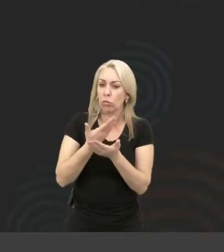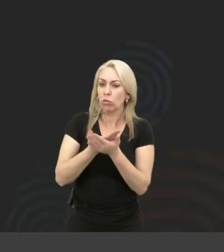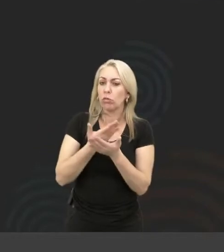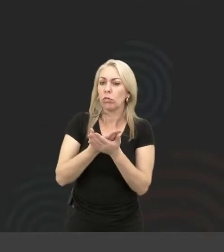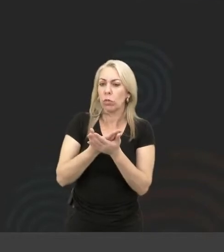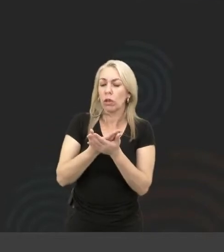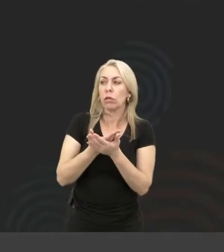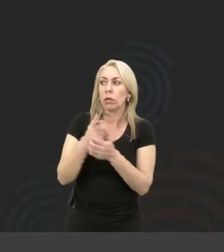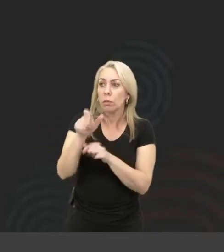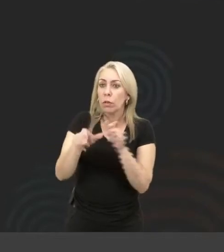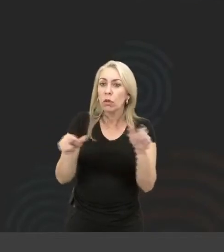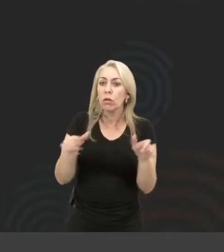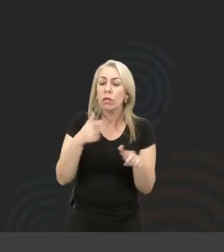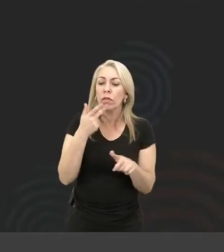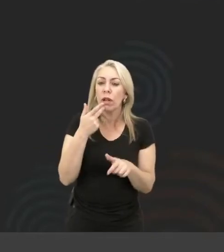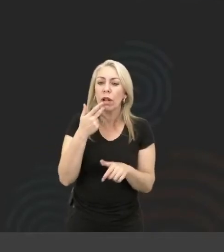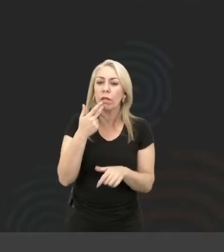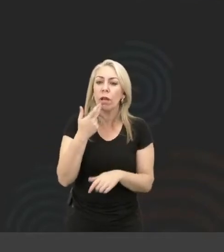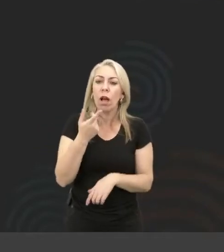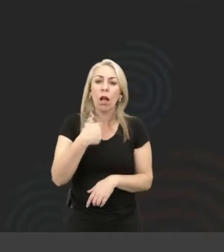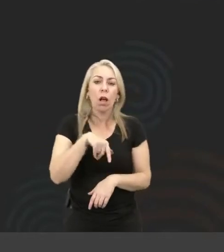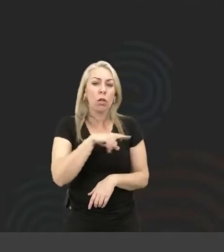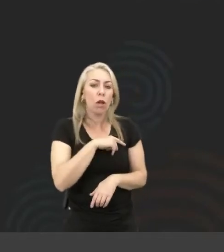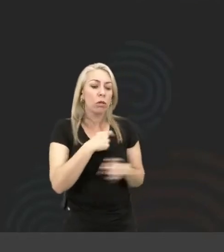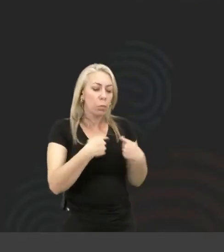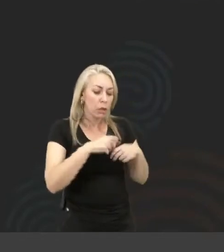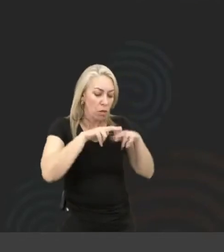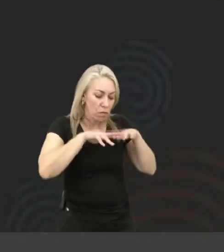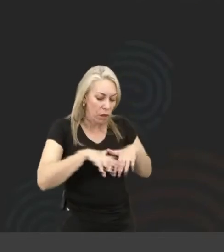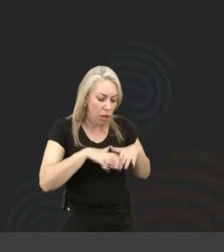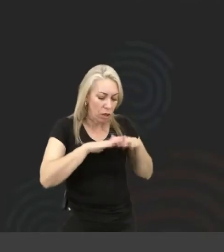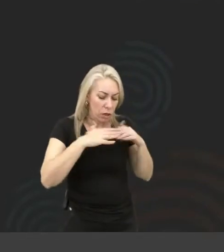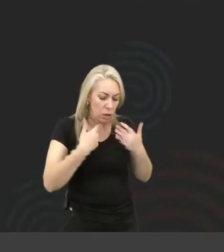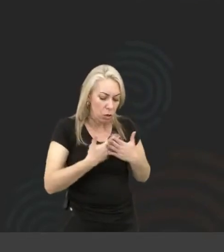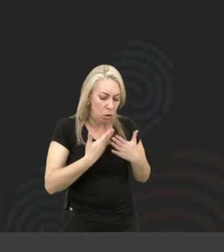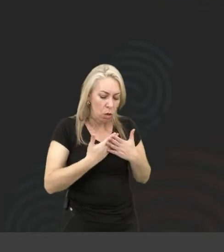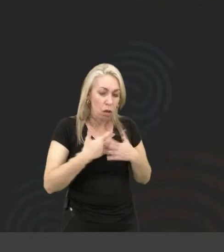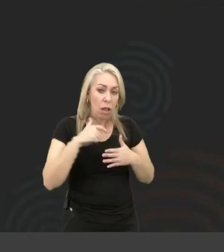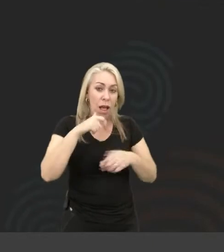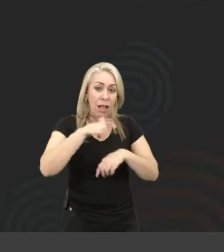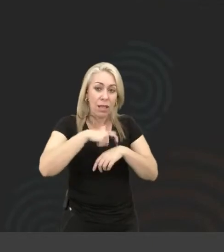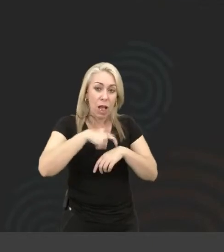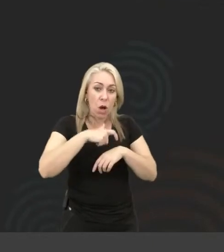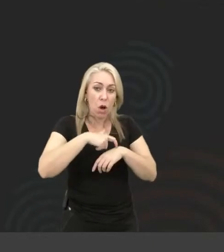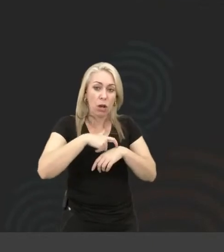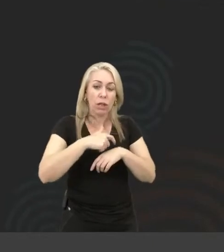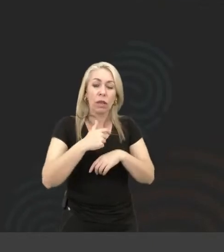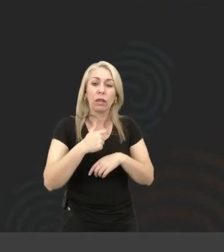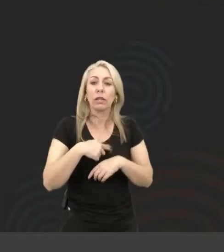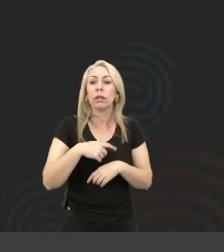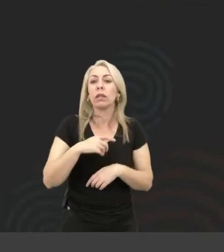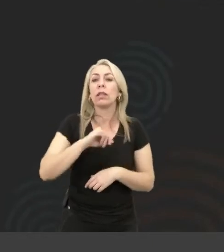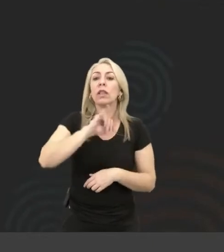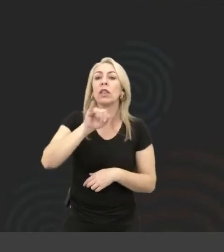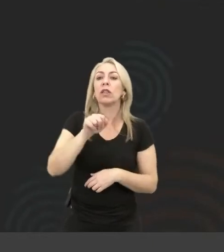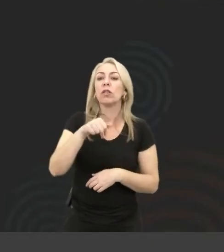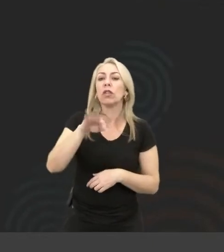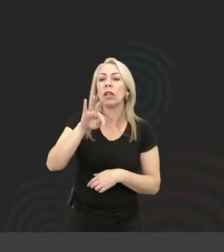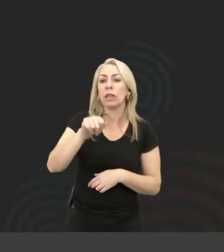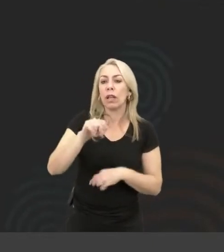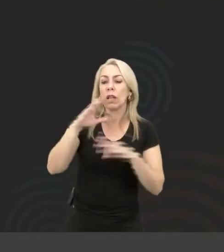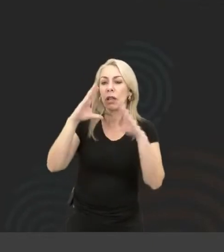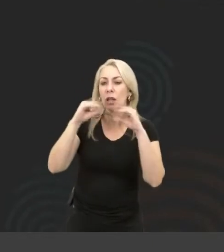com pessoas que falavam assim, olha, eu preciso ficar aqui na escola até a hora da janta. fazia todas as atividades